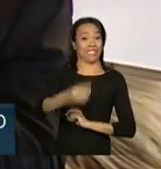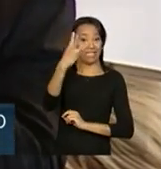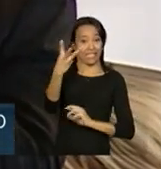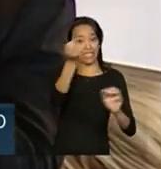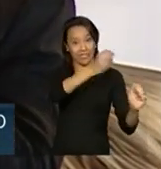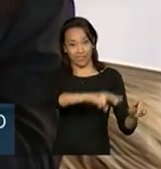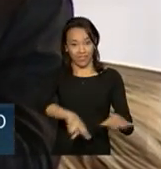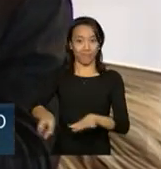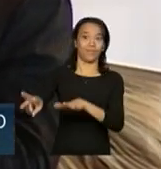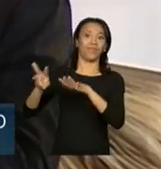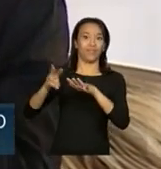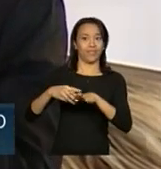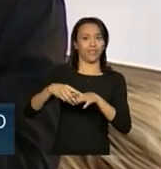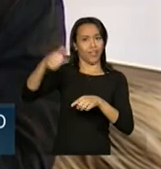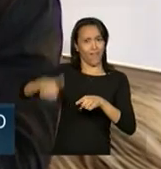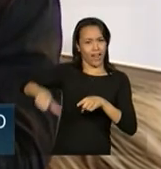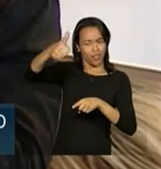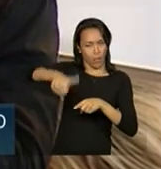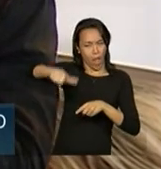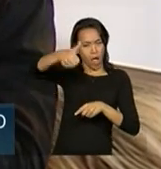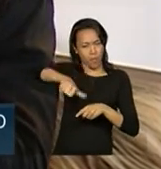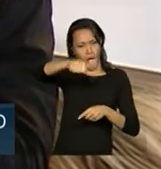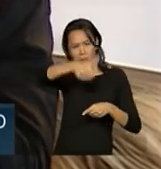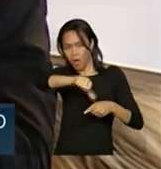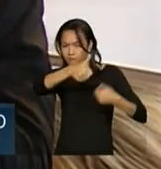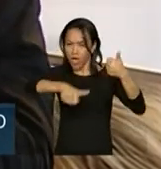de avaliação muito intensa.